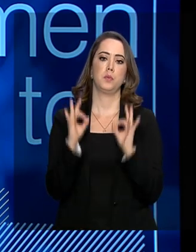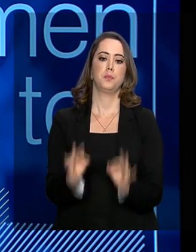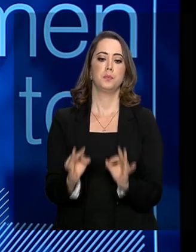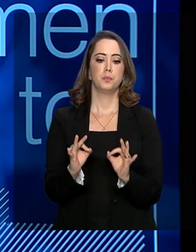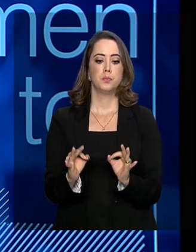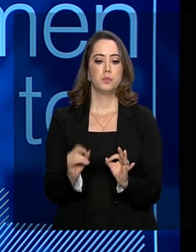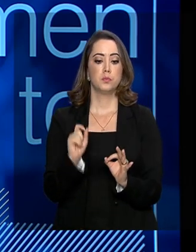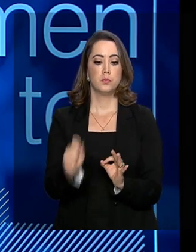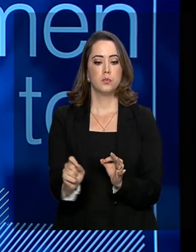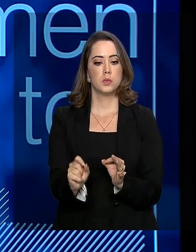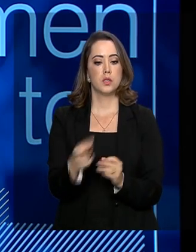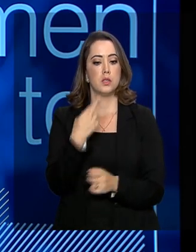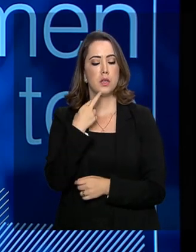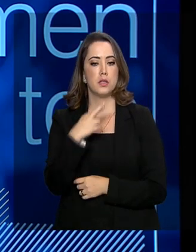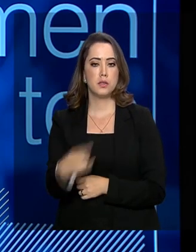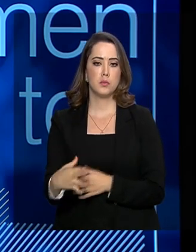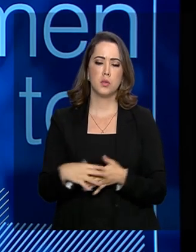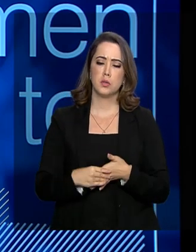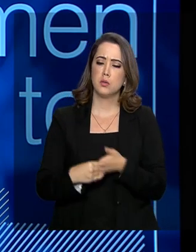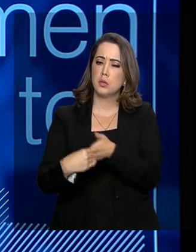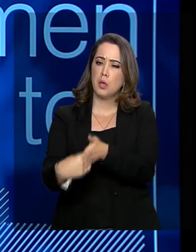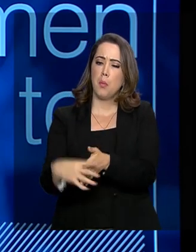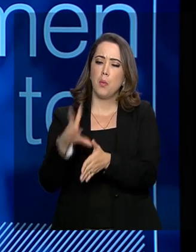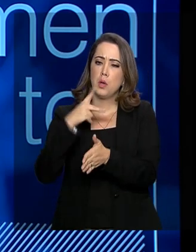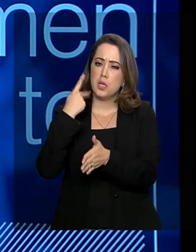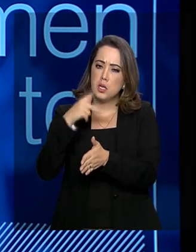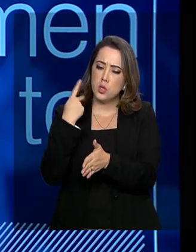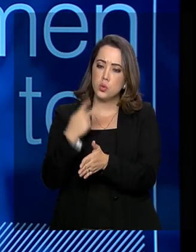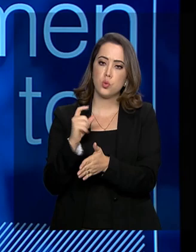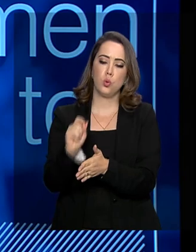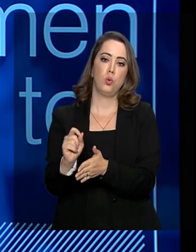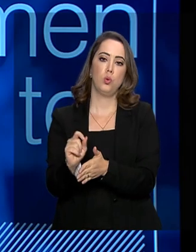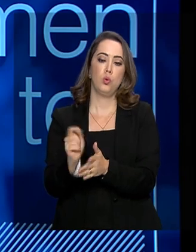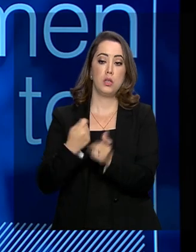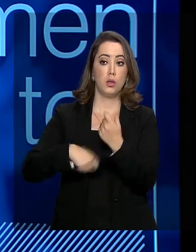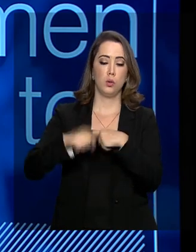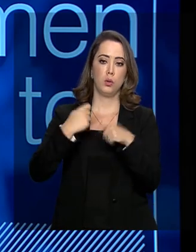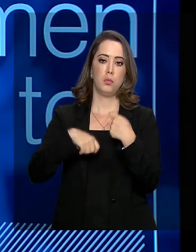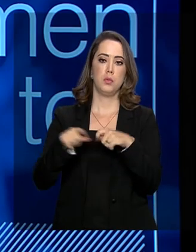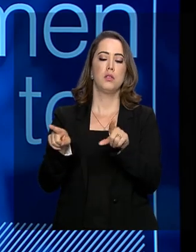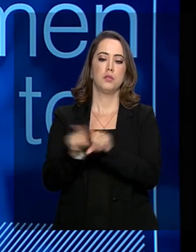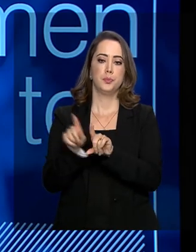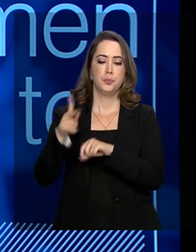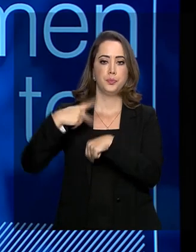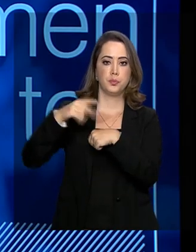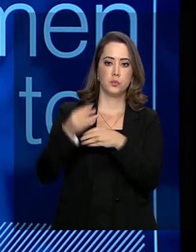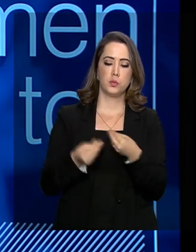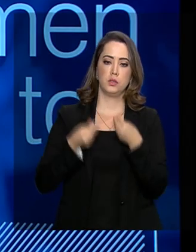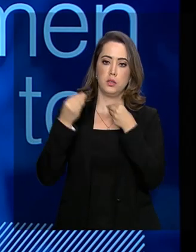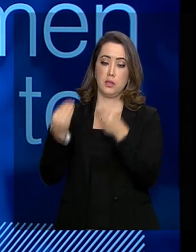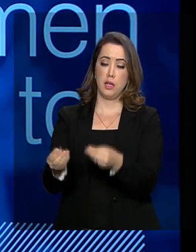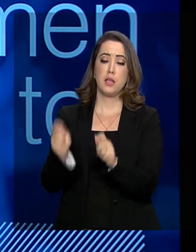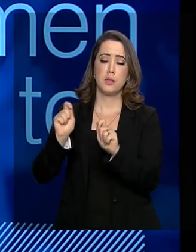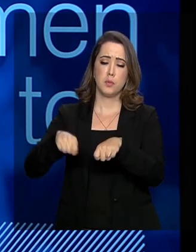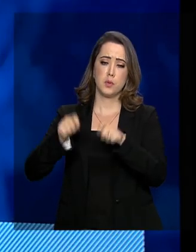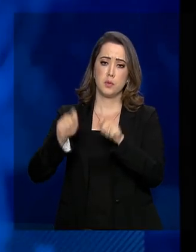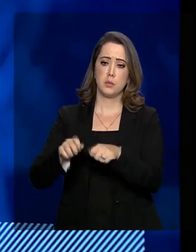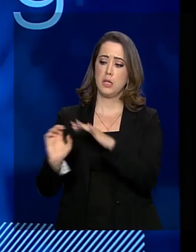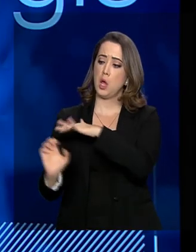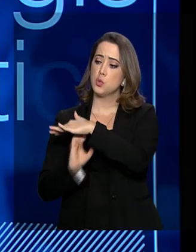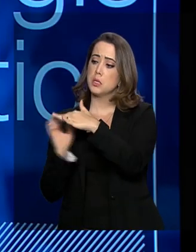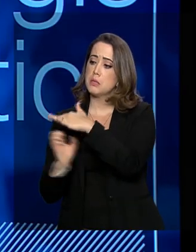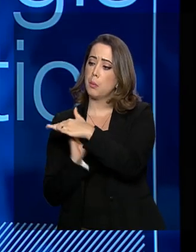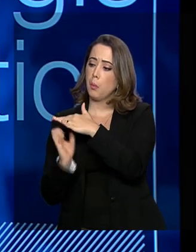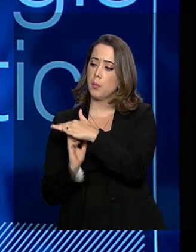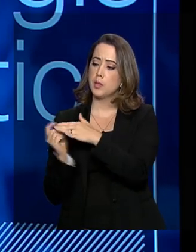a resposta na condução política, na condução econômica também do país, dar esse lastro, essa confiança para o investidor